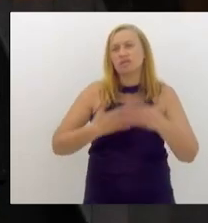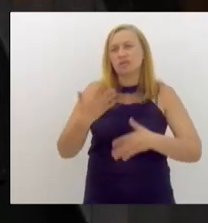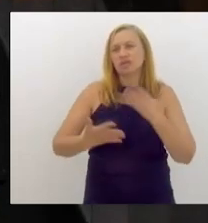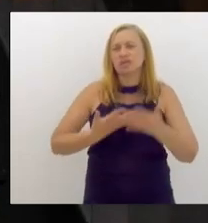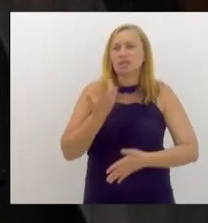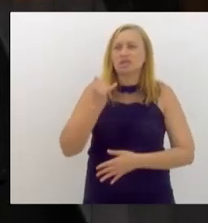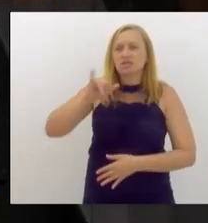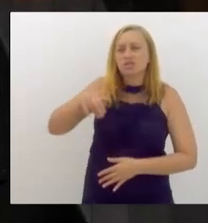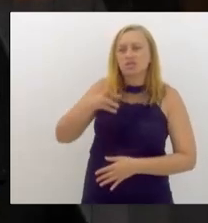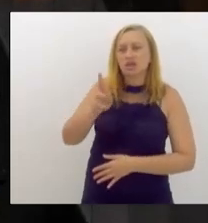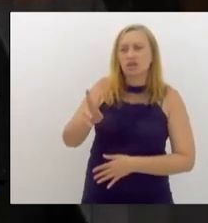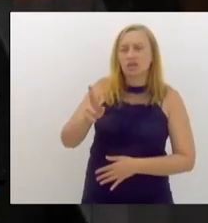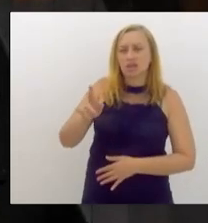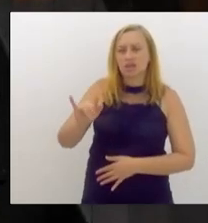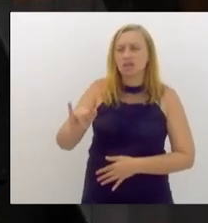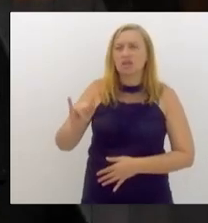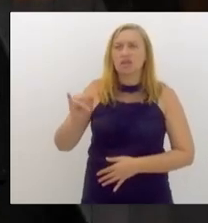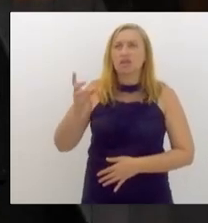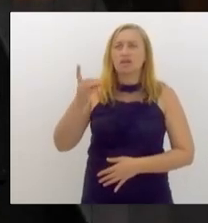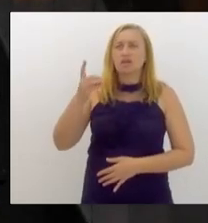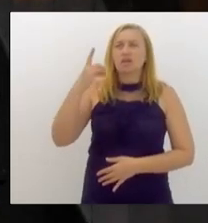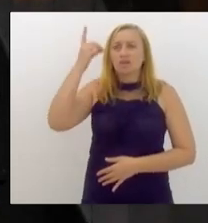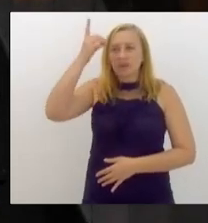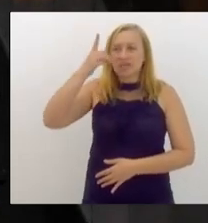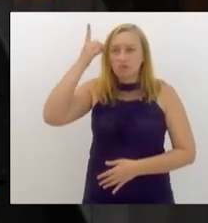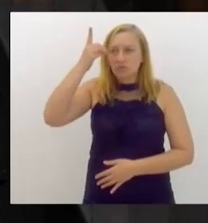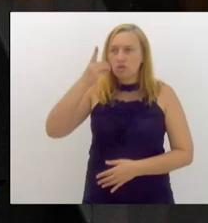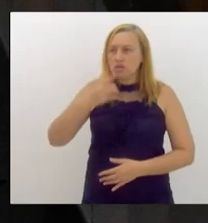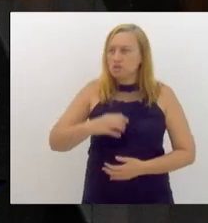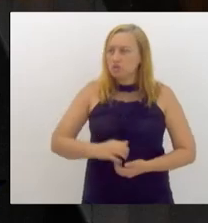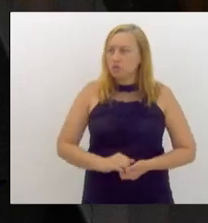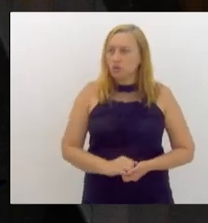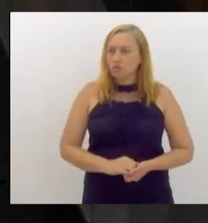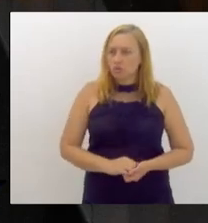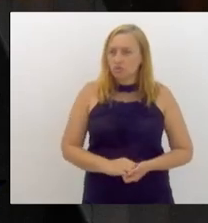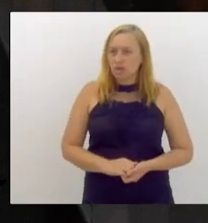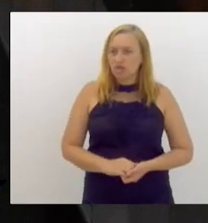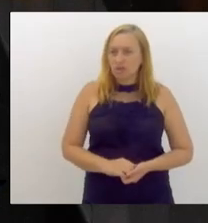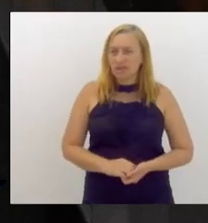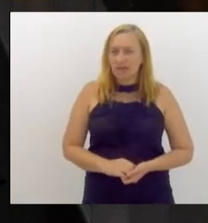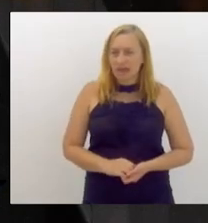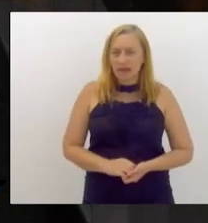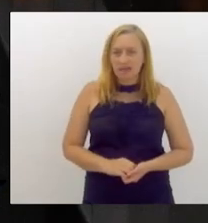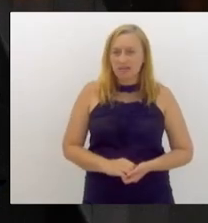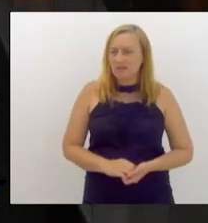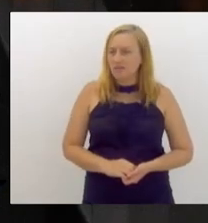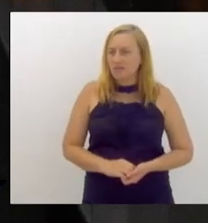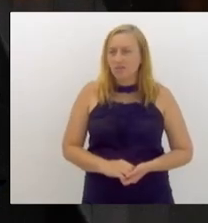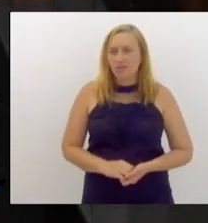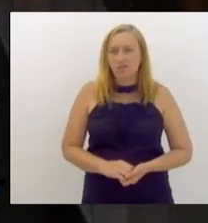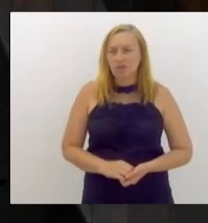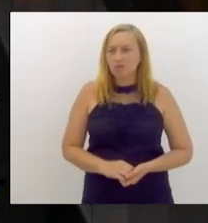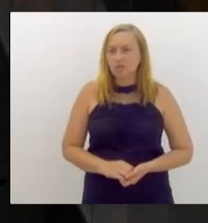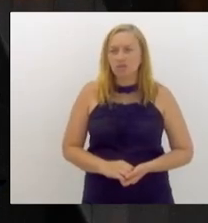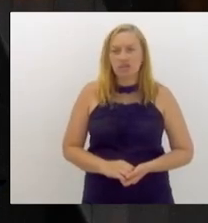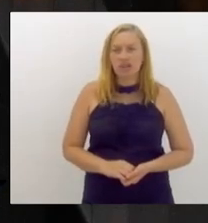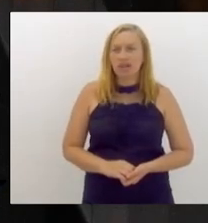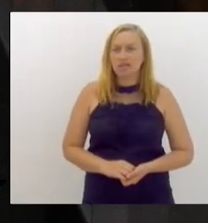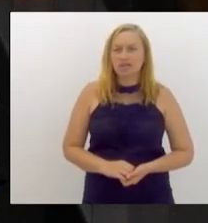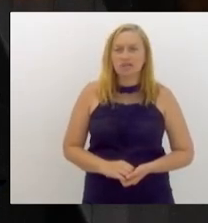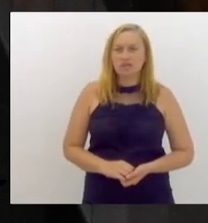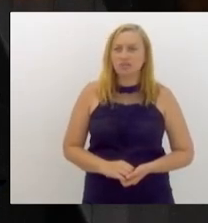uso da fala nessa primeira fala nessa